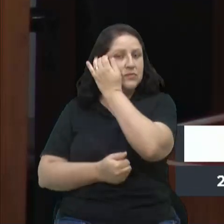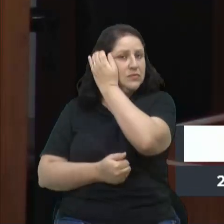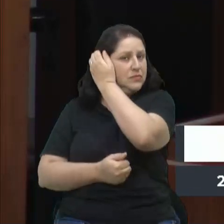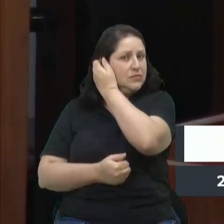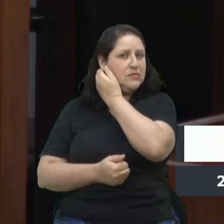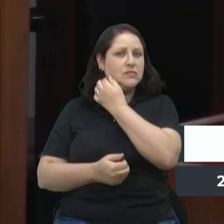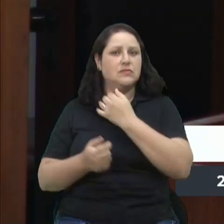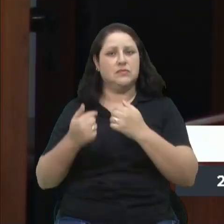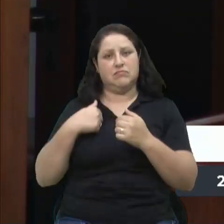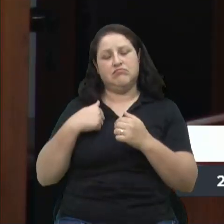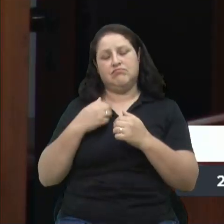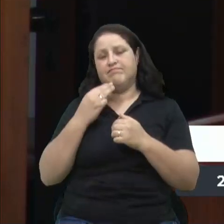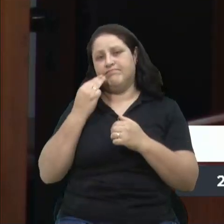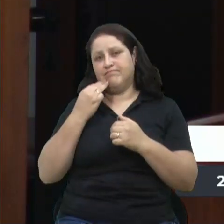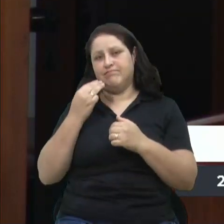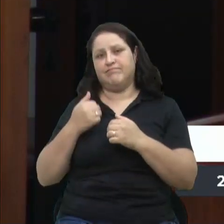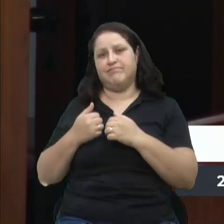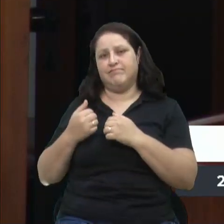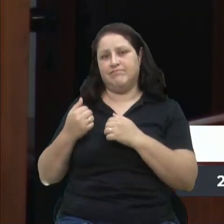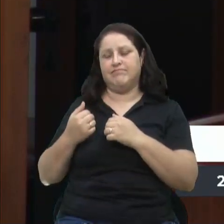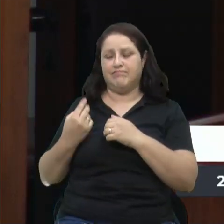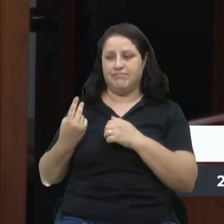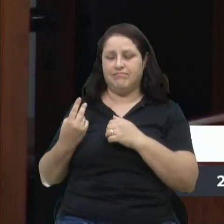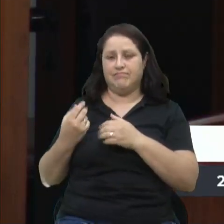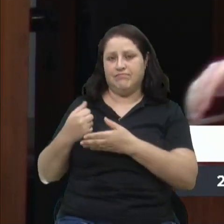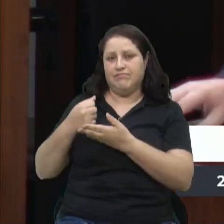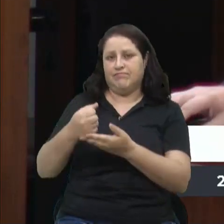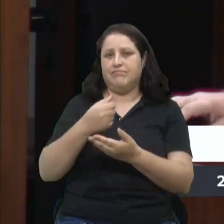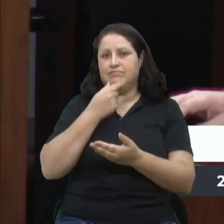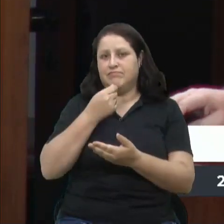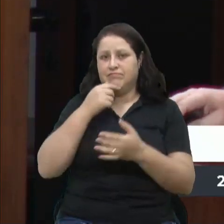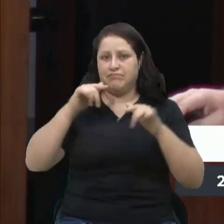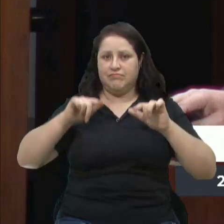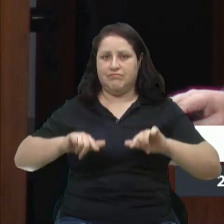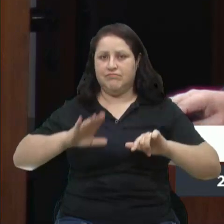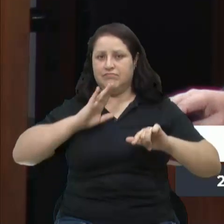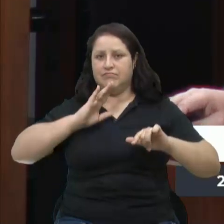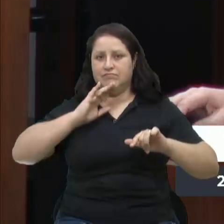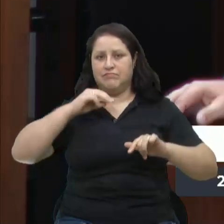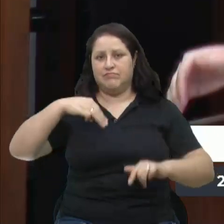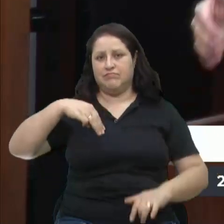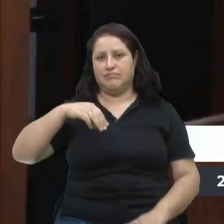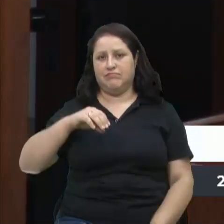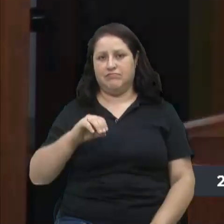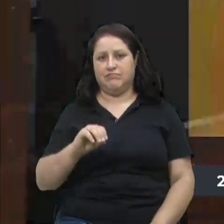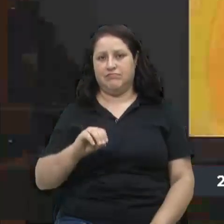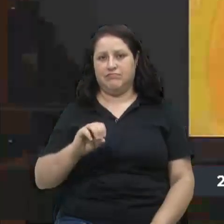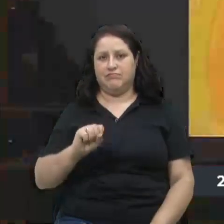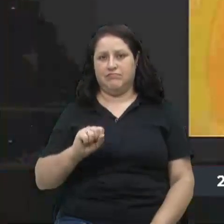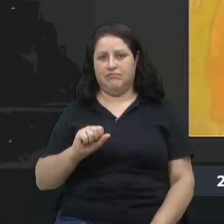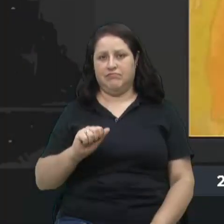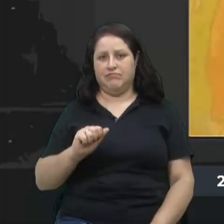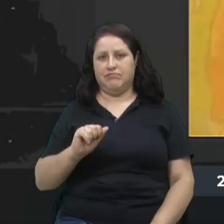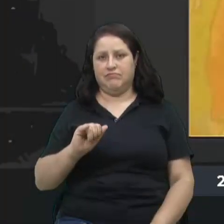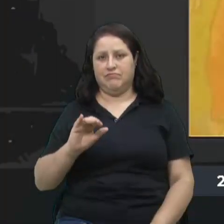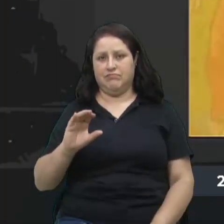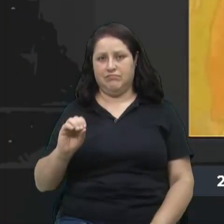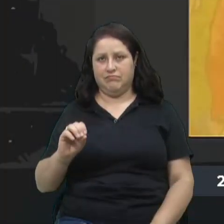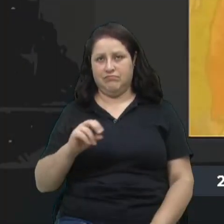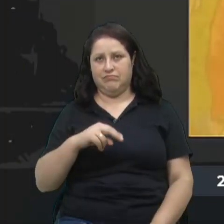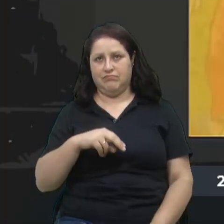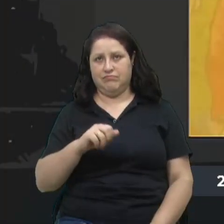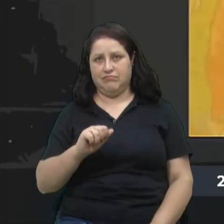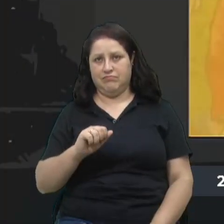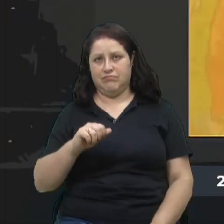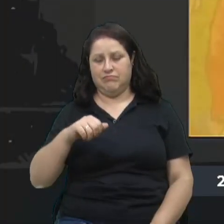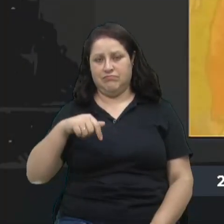questão, vereadora Marisol, de levar o Beto conhecer o Mosaico na Quebrada. Então nós saímos do Recanto da Compaixão e descemos a